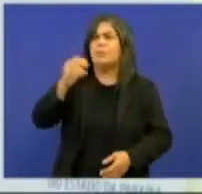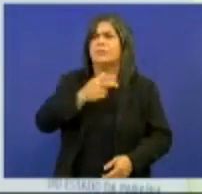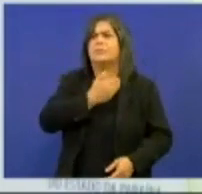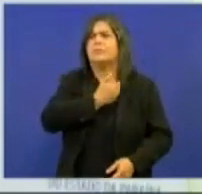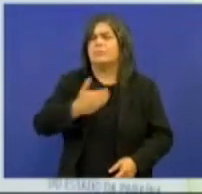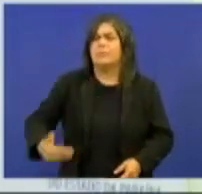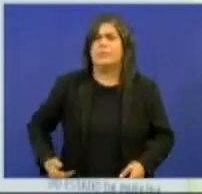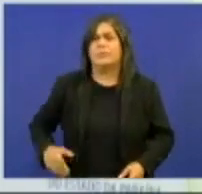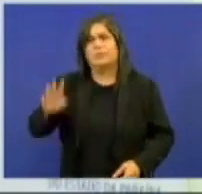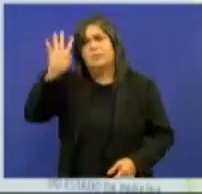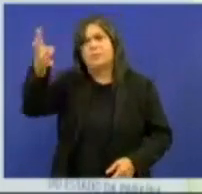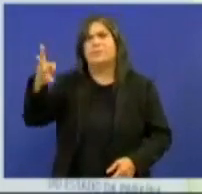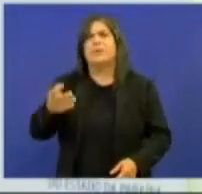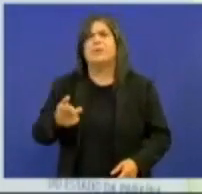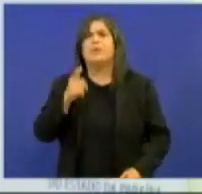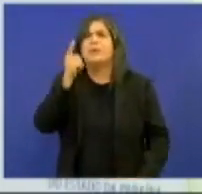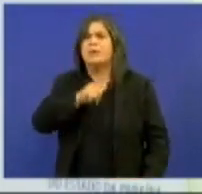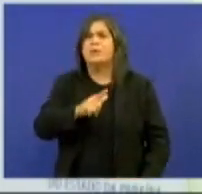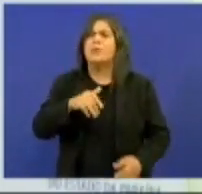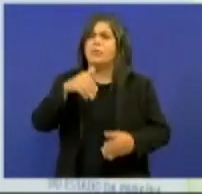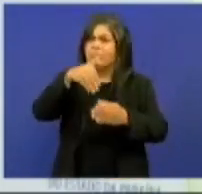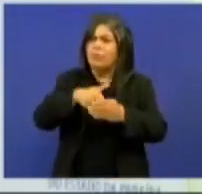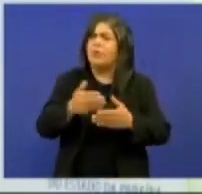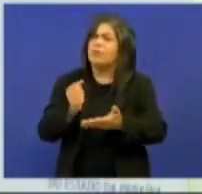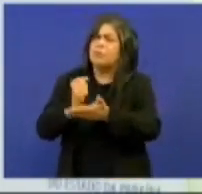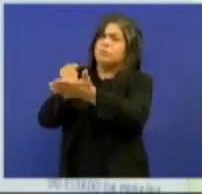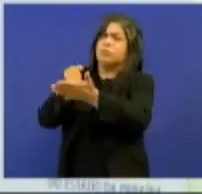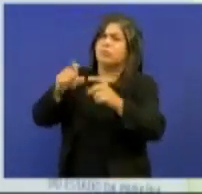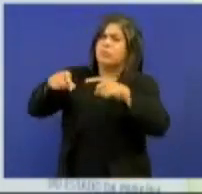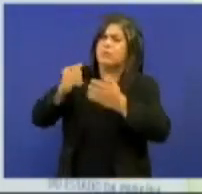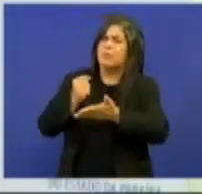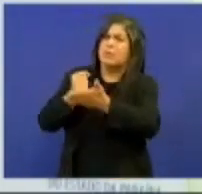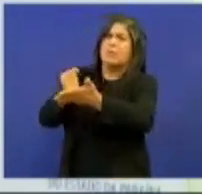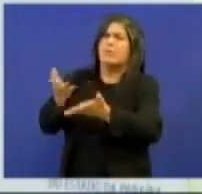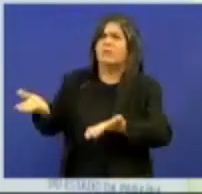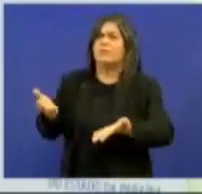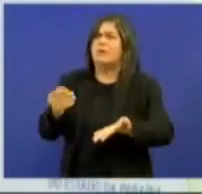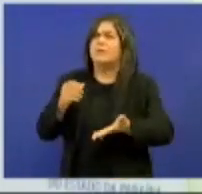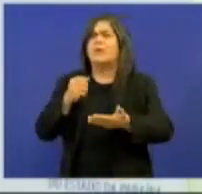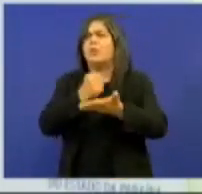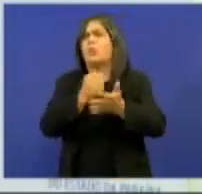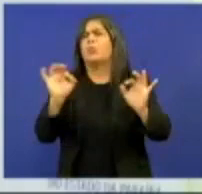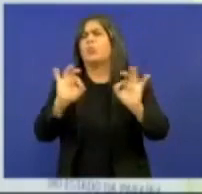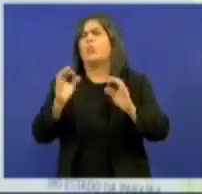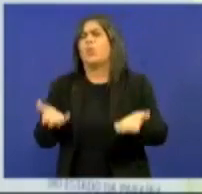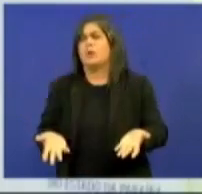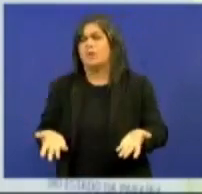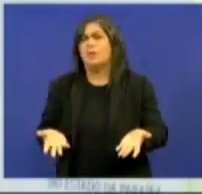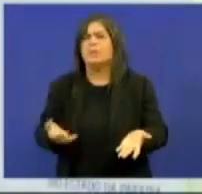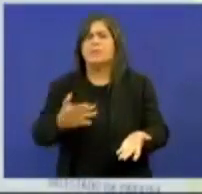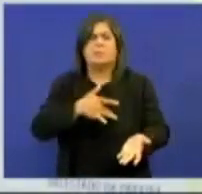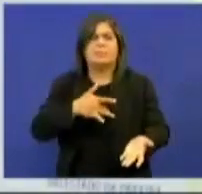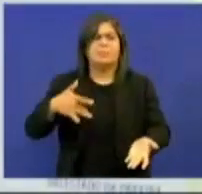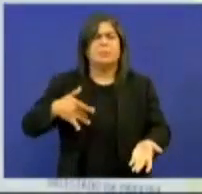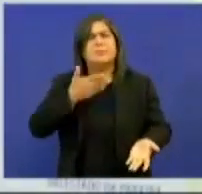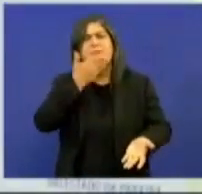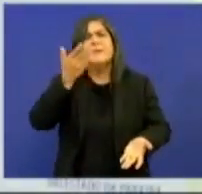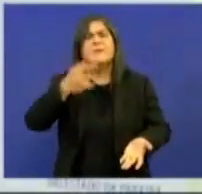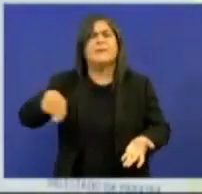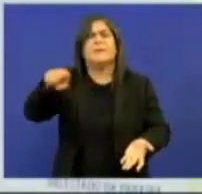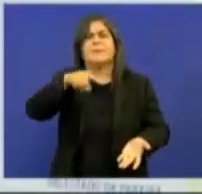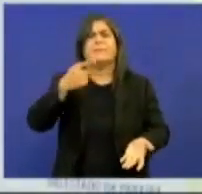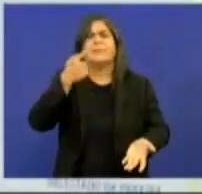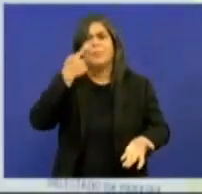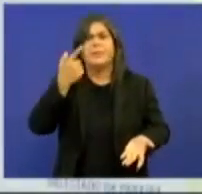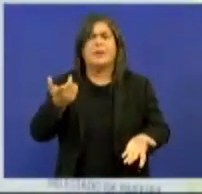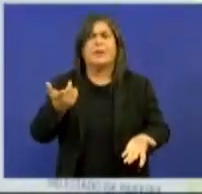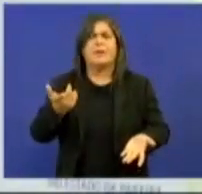Azevedo, que ganhou com os votos do povo sertanejo, mas nada faz pela saúde, não descentraliza os